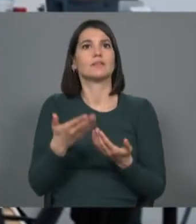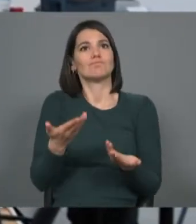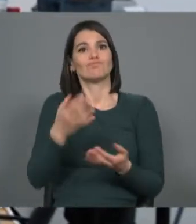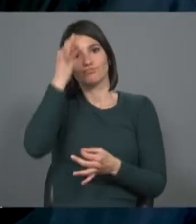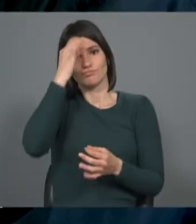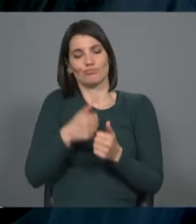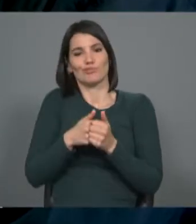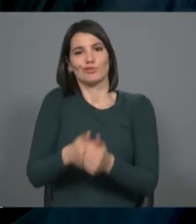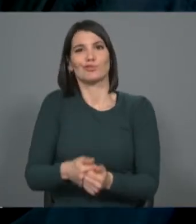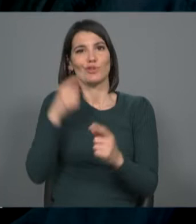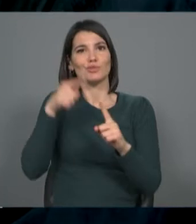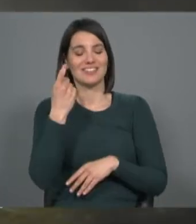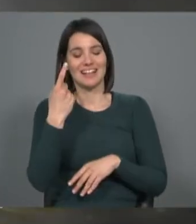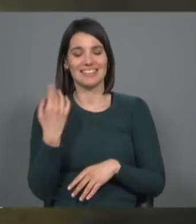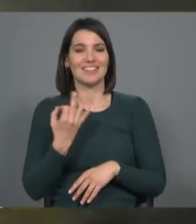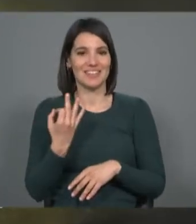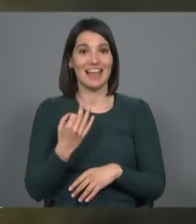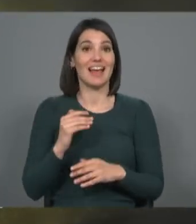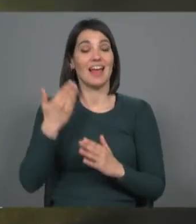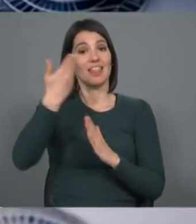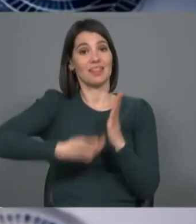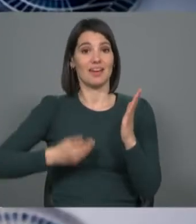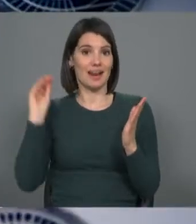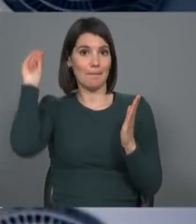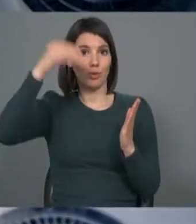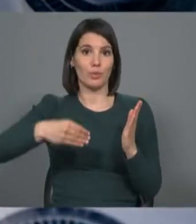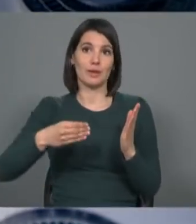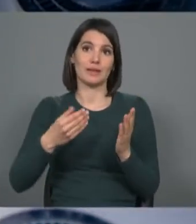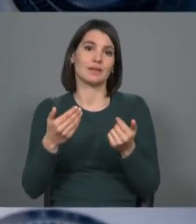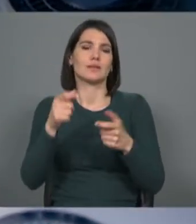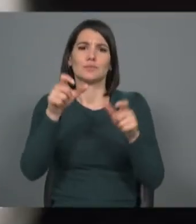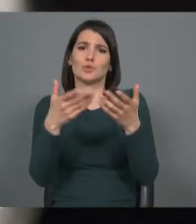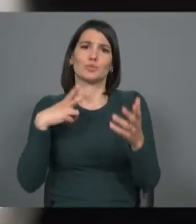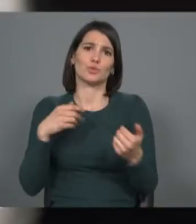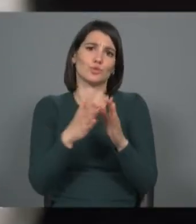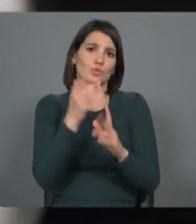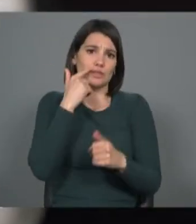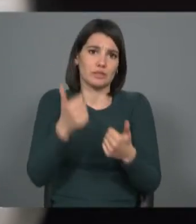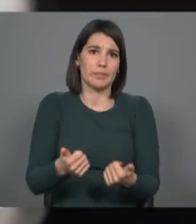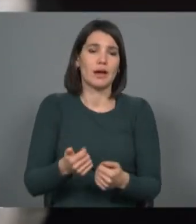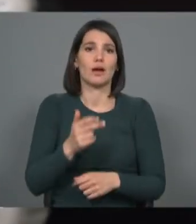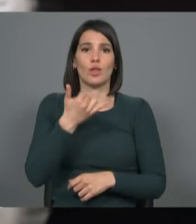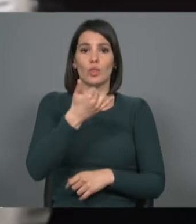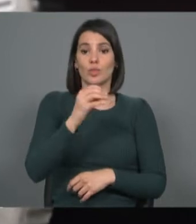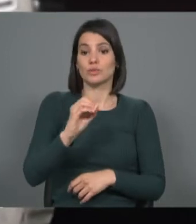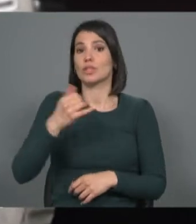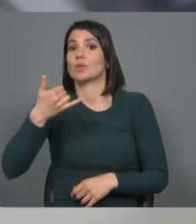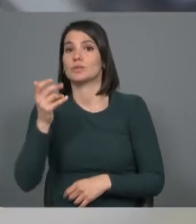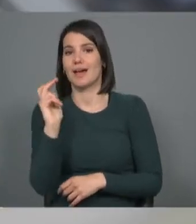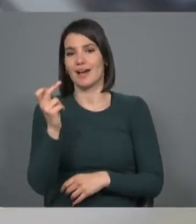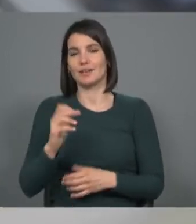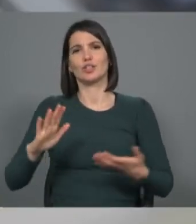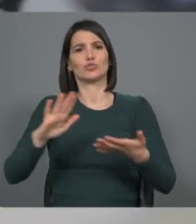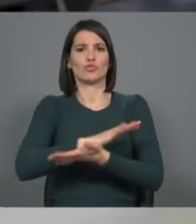a missão de serviço público. O Diário da República, que também é conhecido por todos os portugueses, já conta com 202 anos, é o Jornal